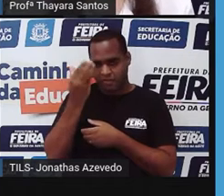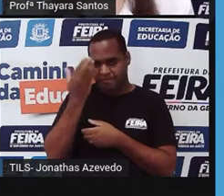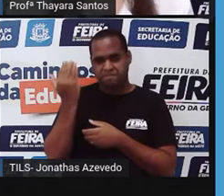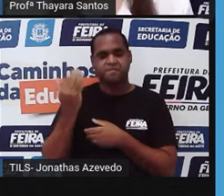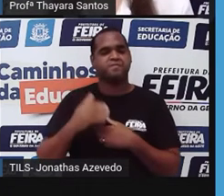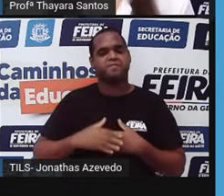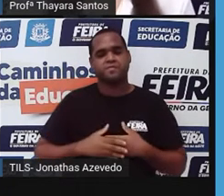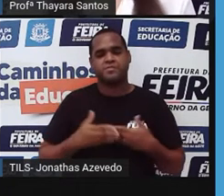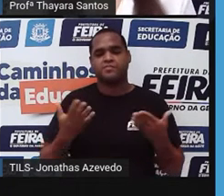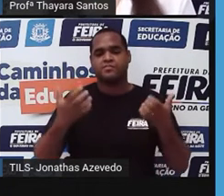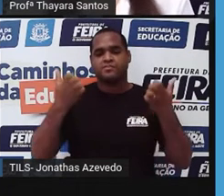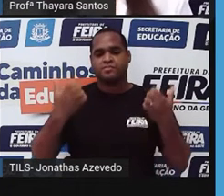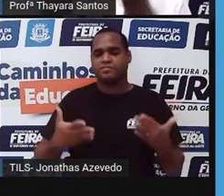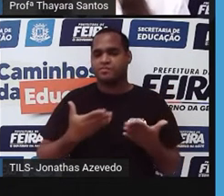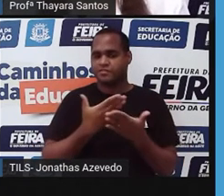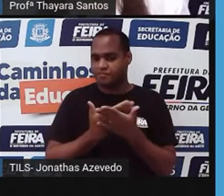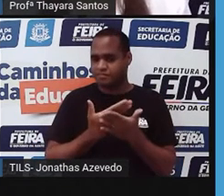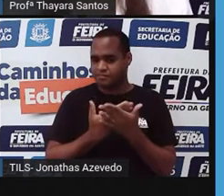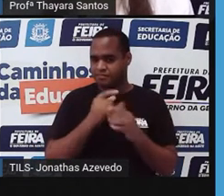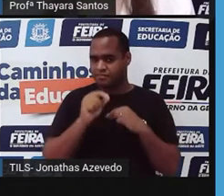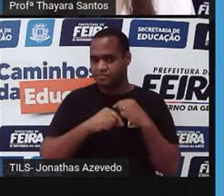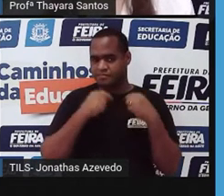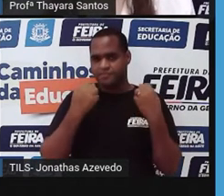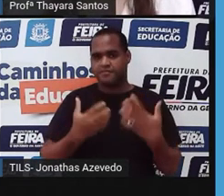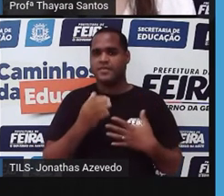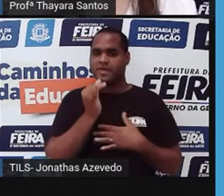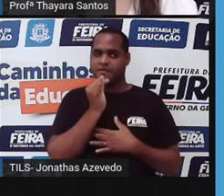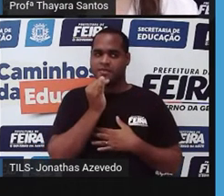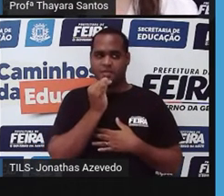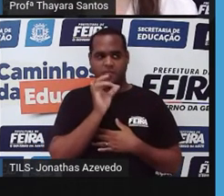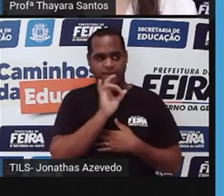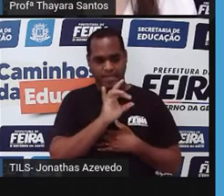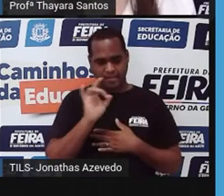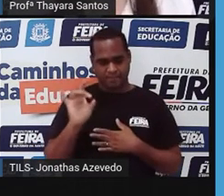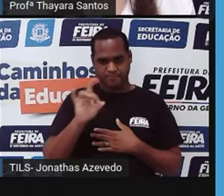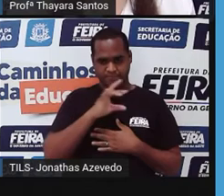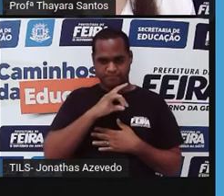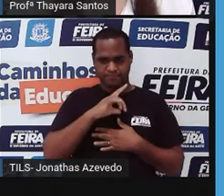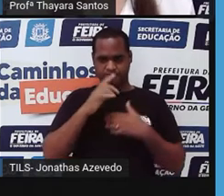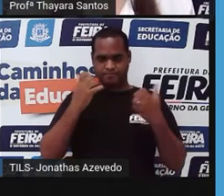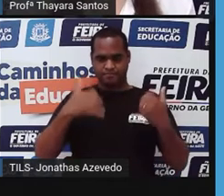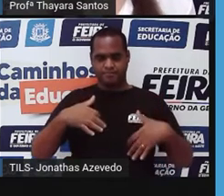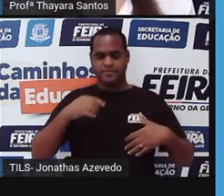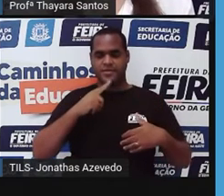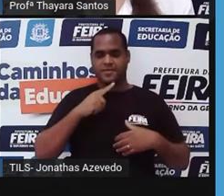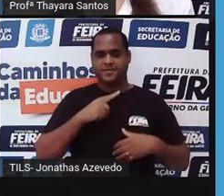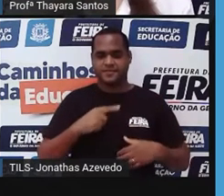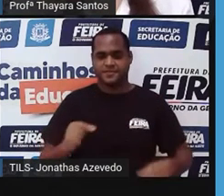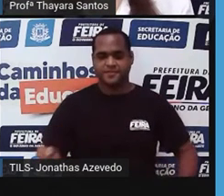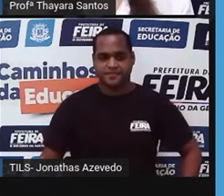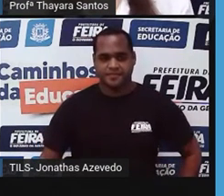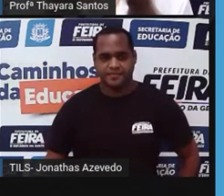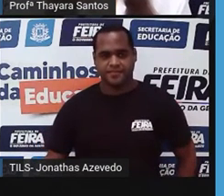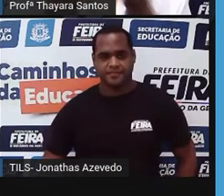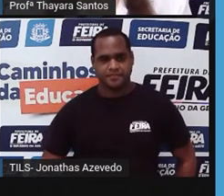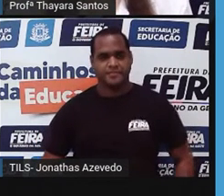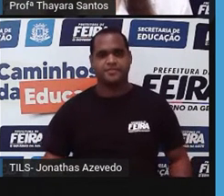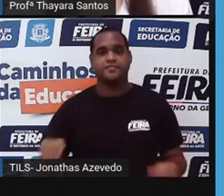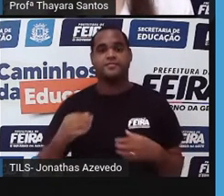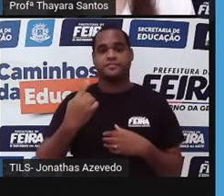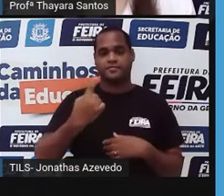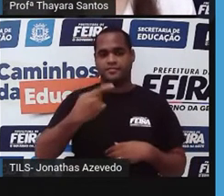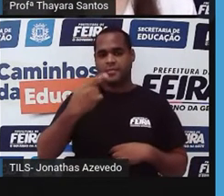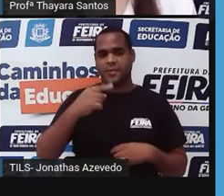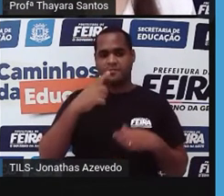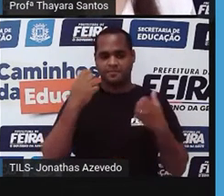Agora, a gente vai estudar um exemplo de cada uma dessas detalhadamente, tá? Vamos lá. A primeira